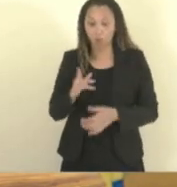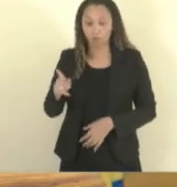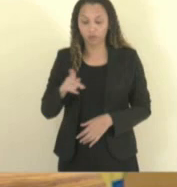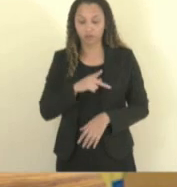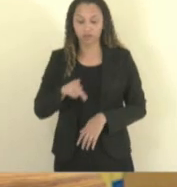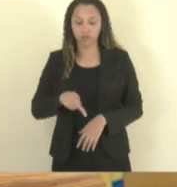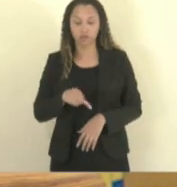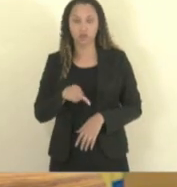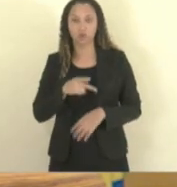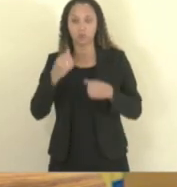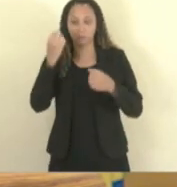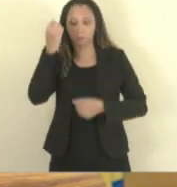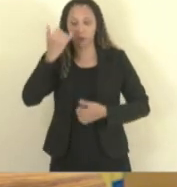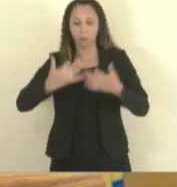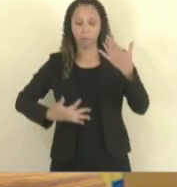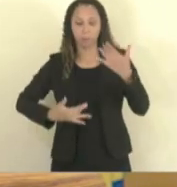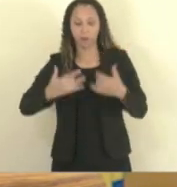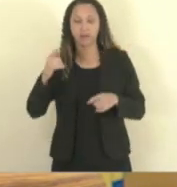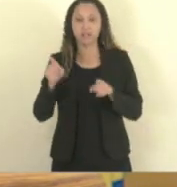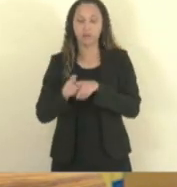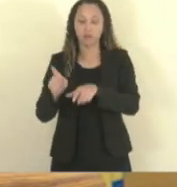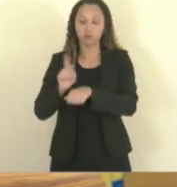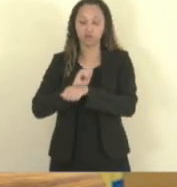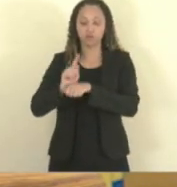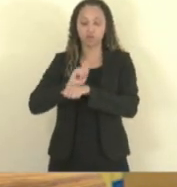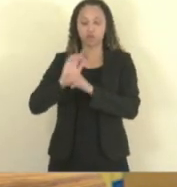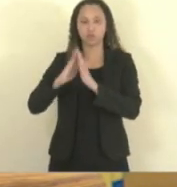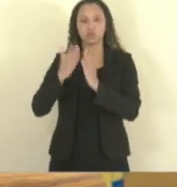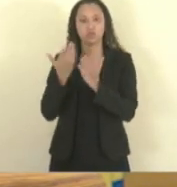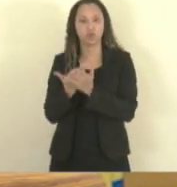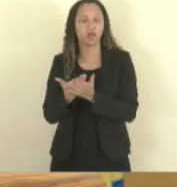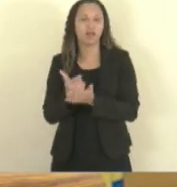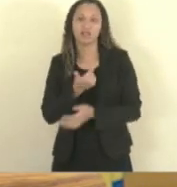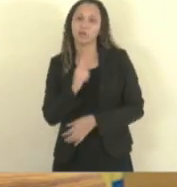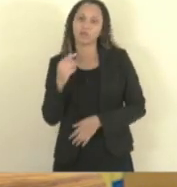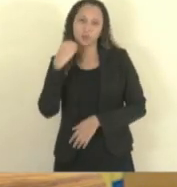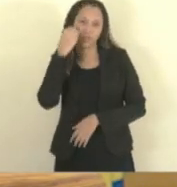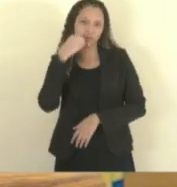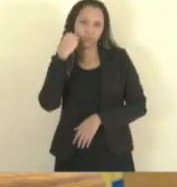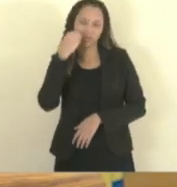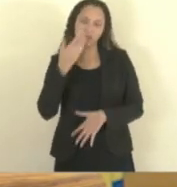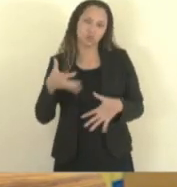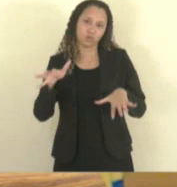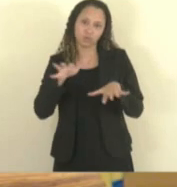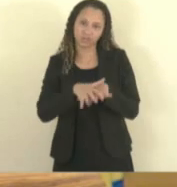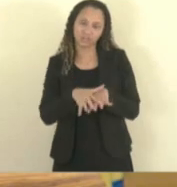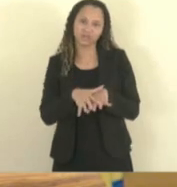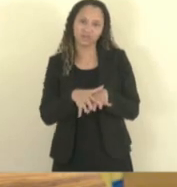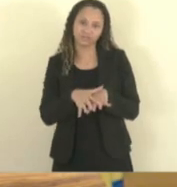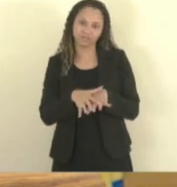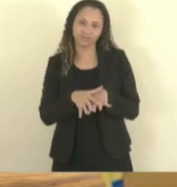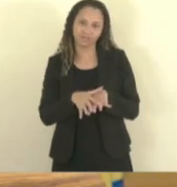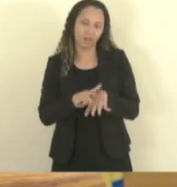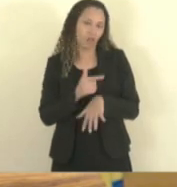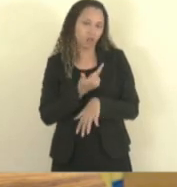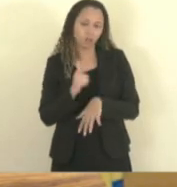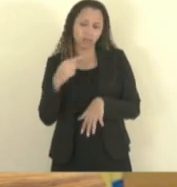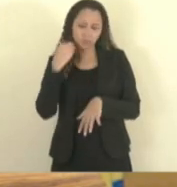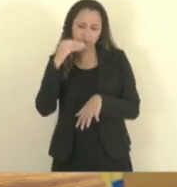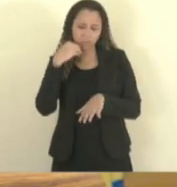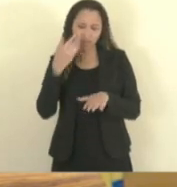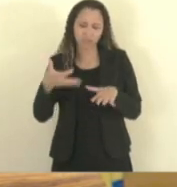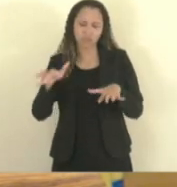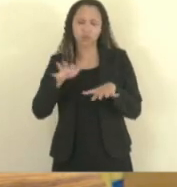escolar não ter uma vivência inclusiva. Não tendo essa vivência inclusiva,